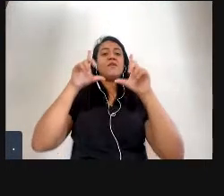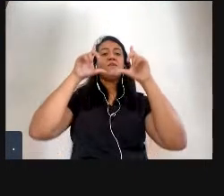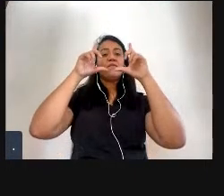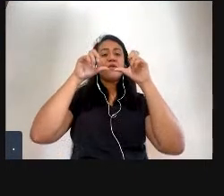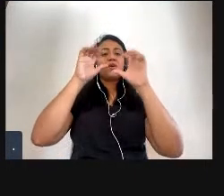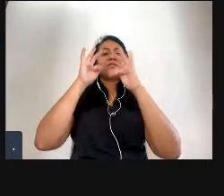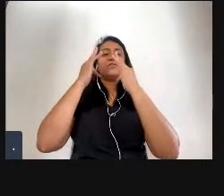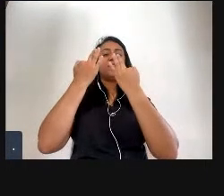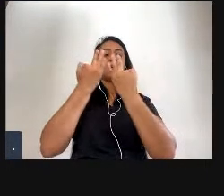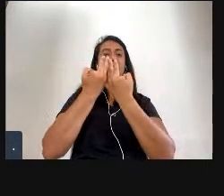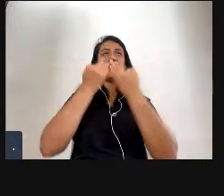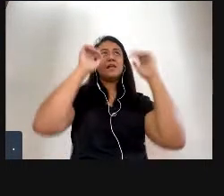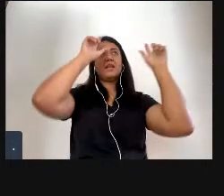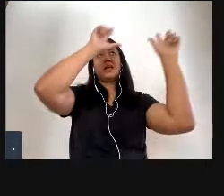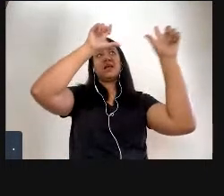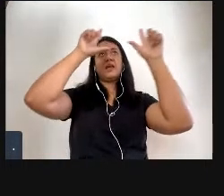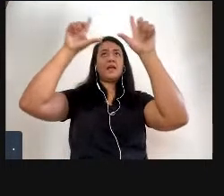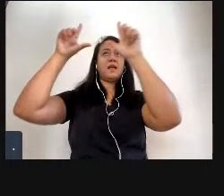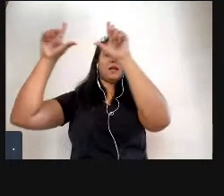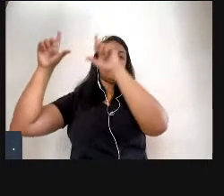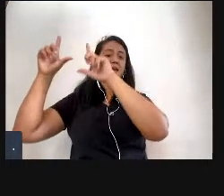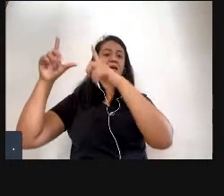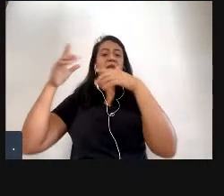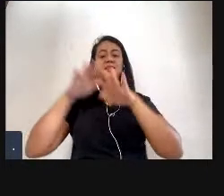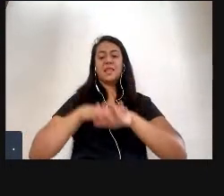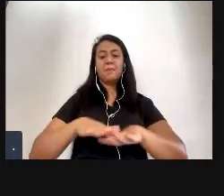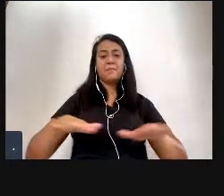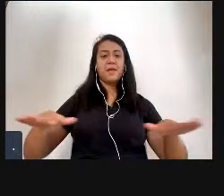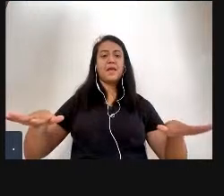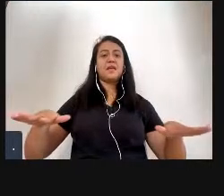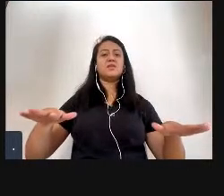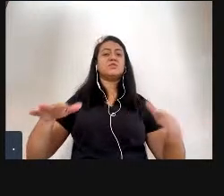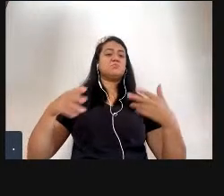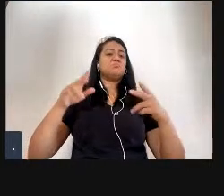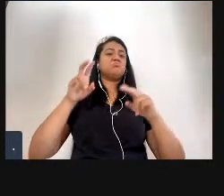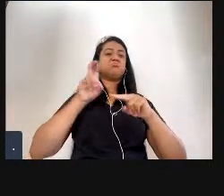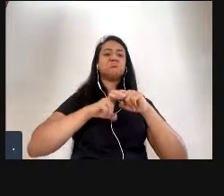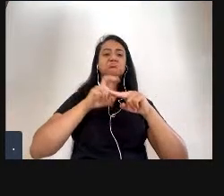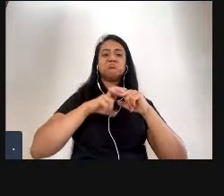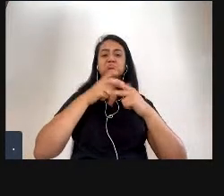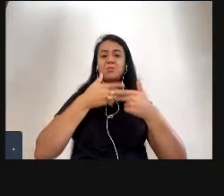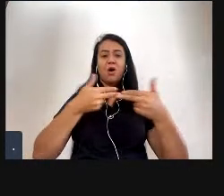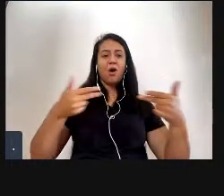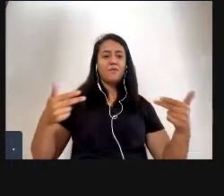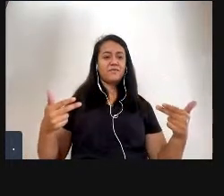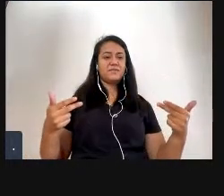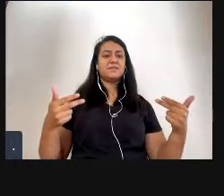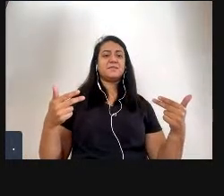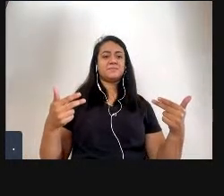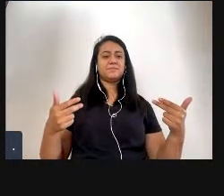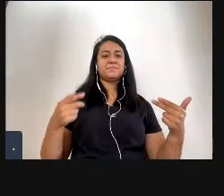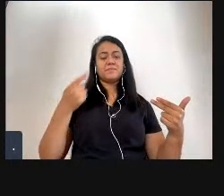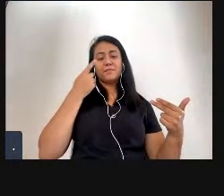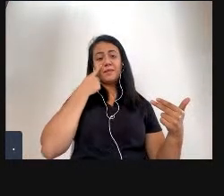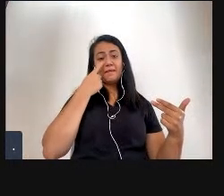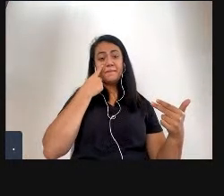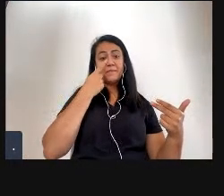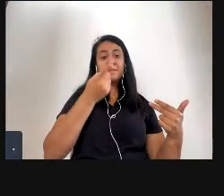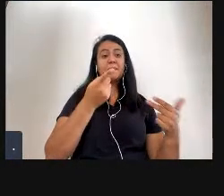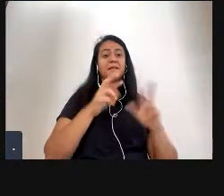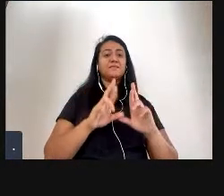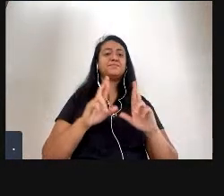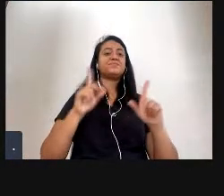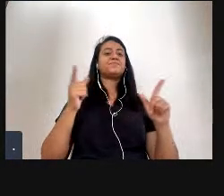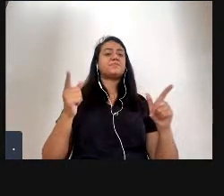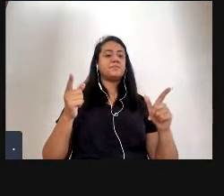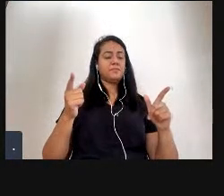papel de parede tapetes e móveis as fotos é desse fotógrafo Nathan Farman